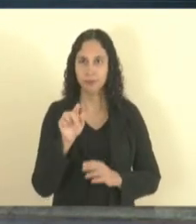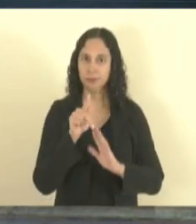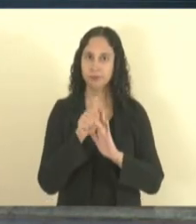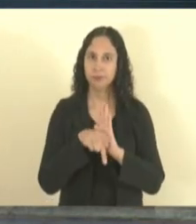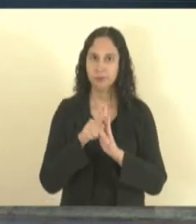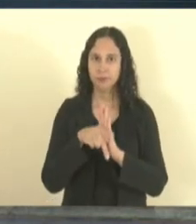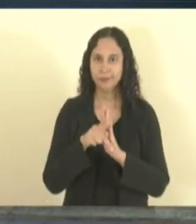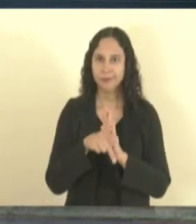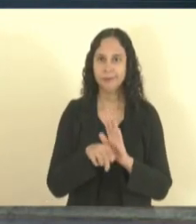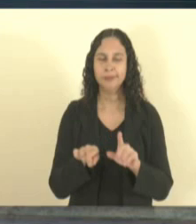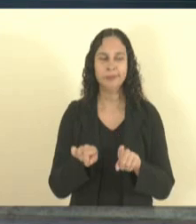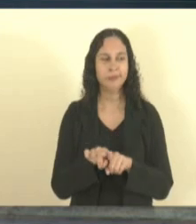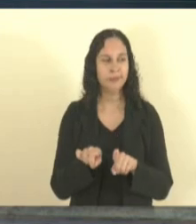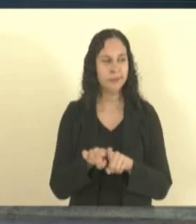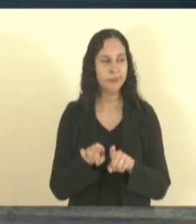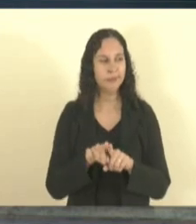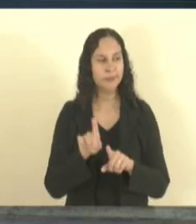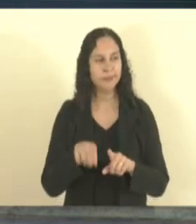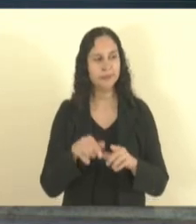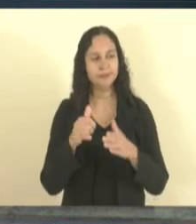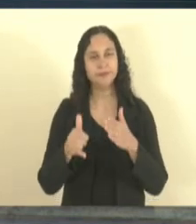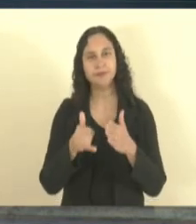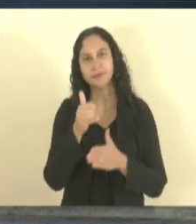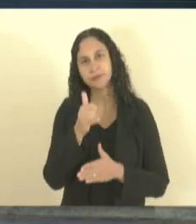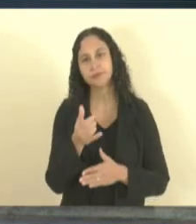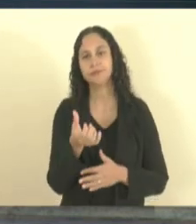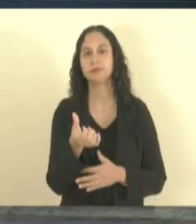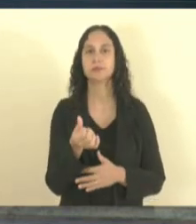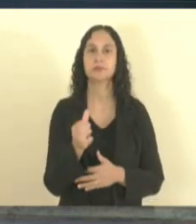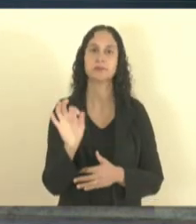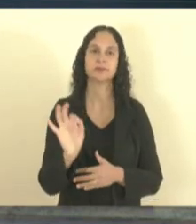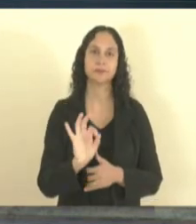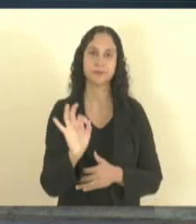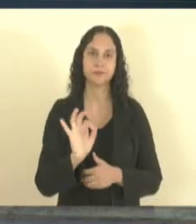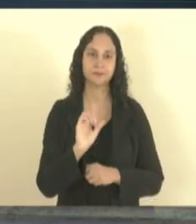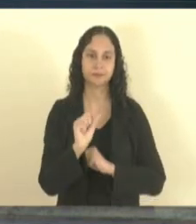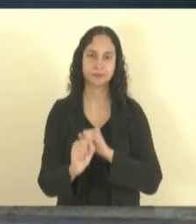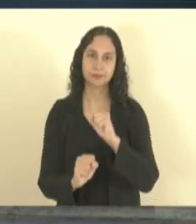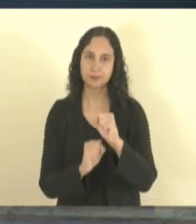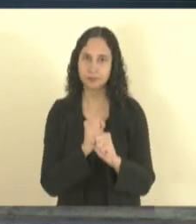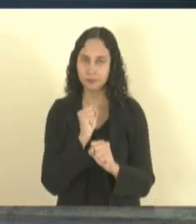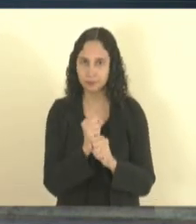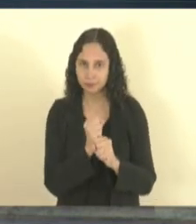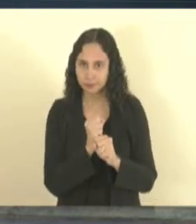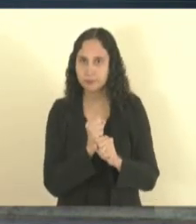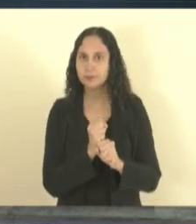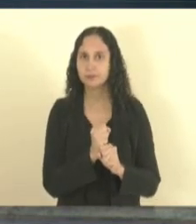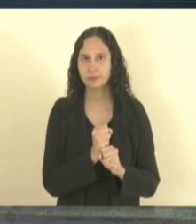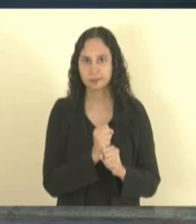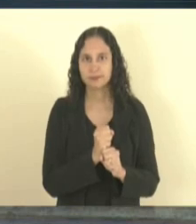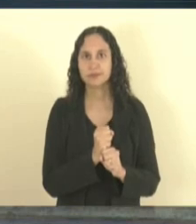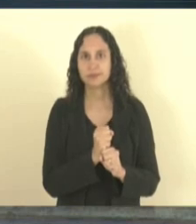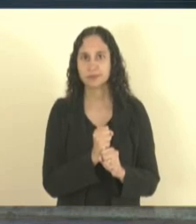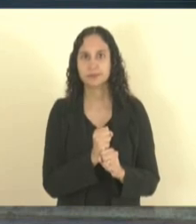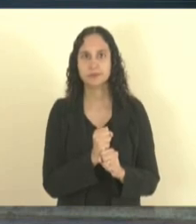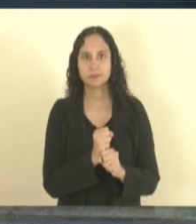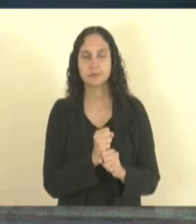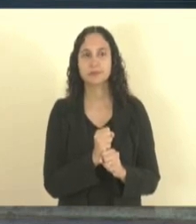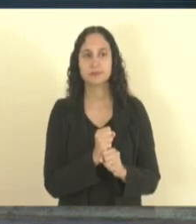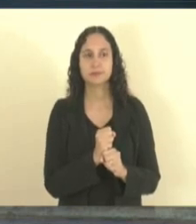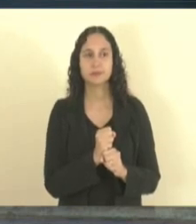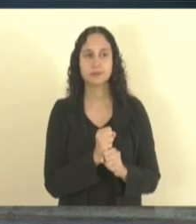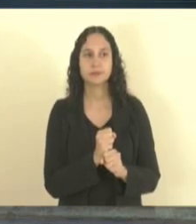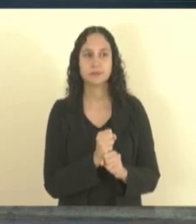um programa que tem uma taxa aí de 6% ao ano e caiu muito bem aqui